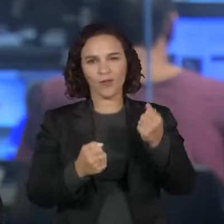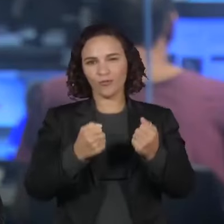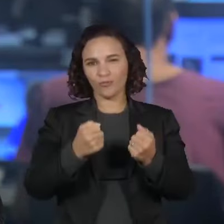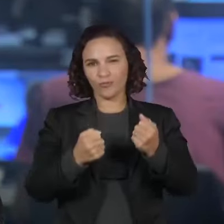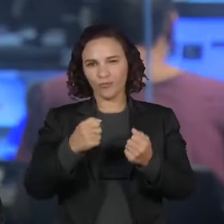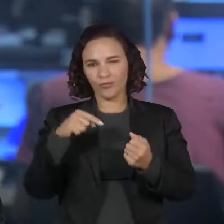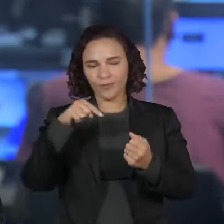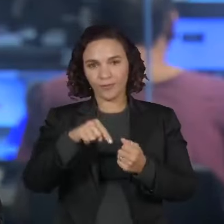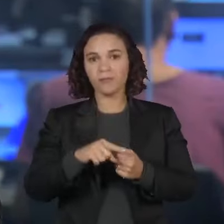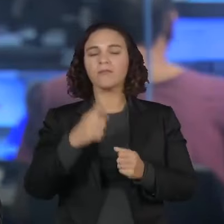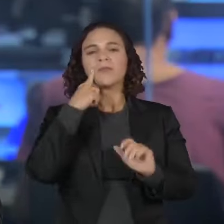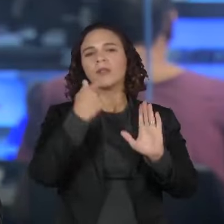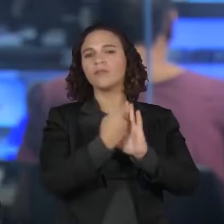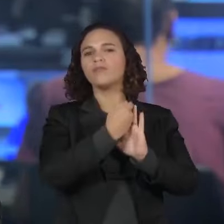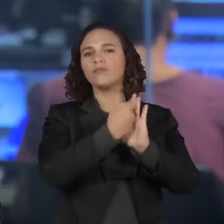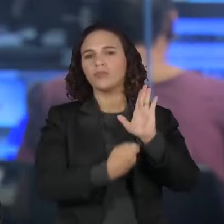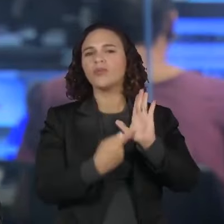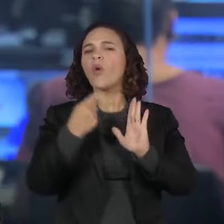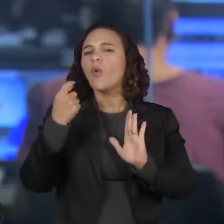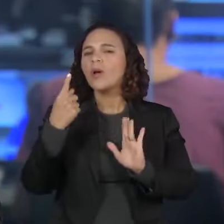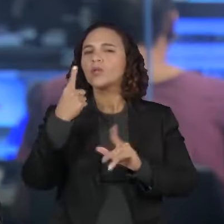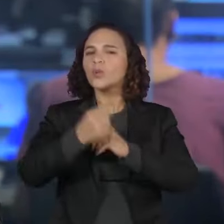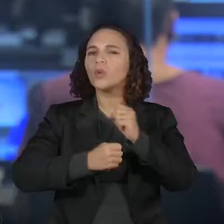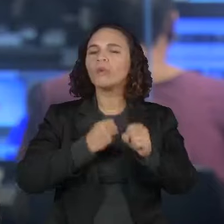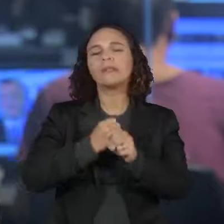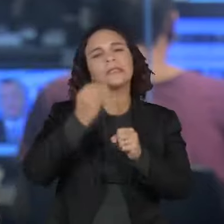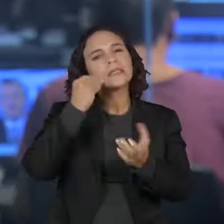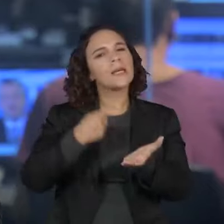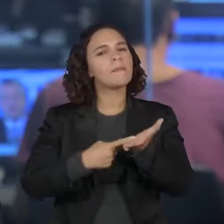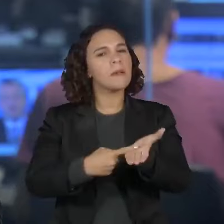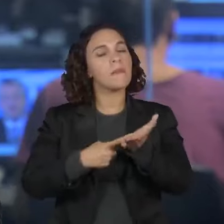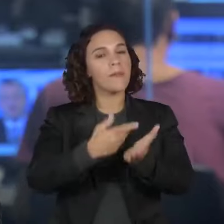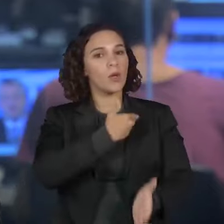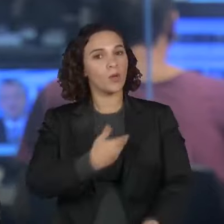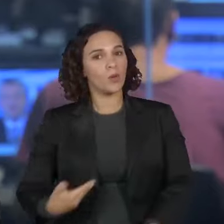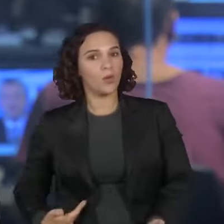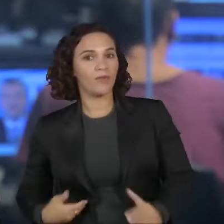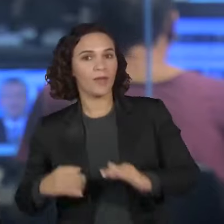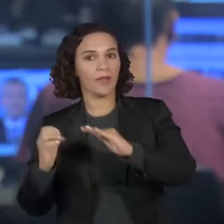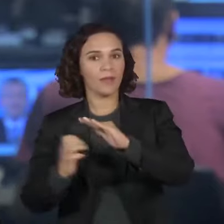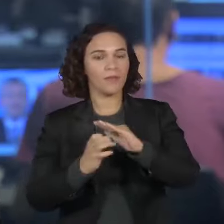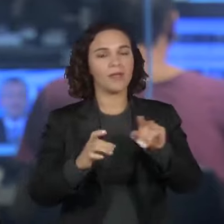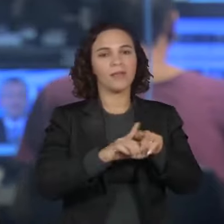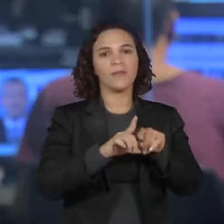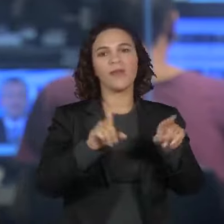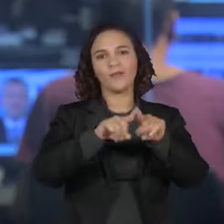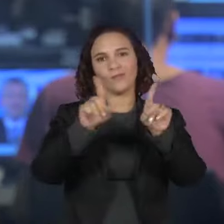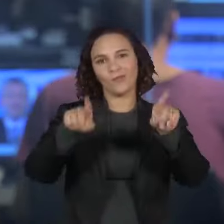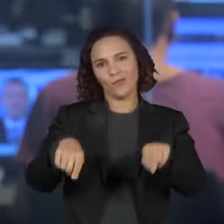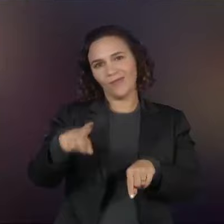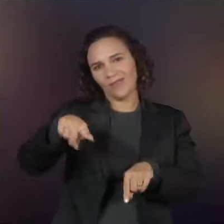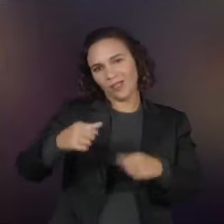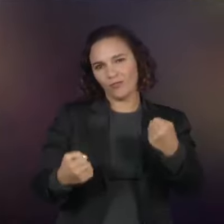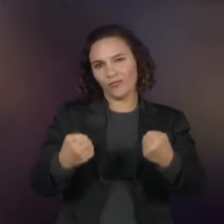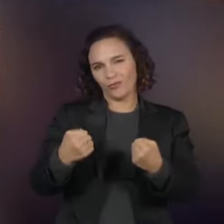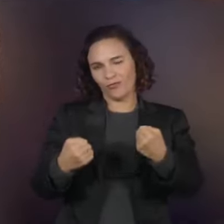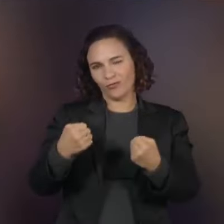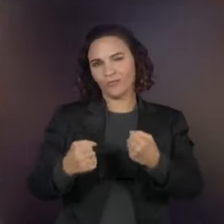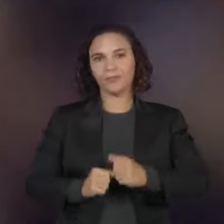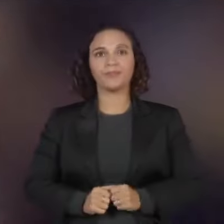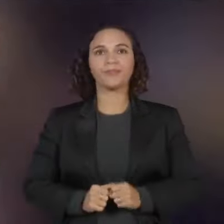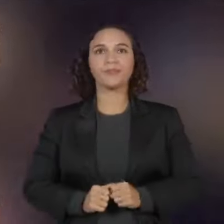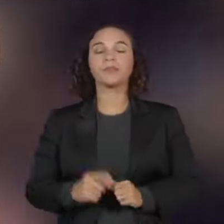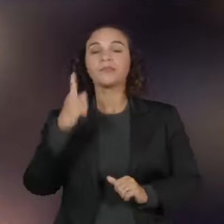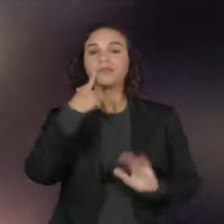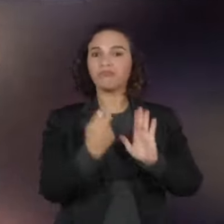O texto é resultado de quase um ano de negociações entre o governo, as empresas e os trabalhadores do setor. O